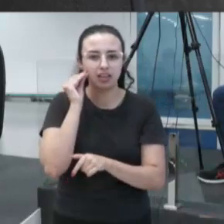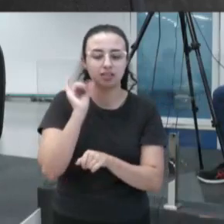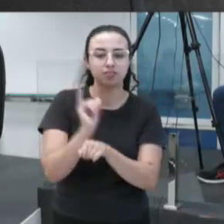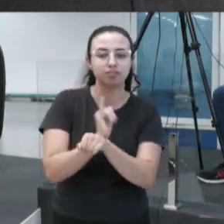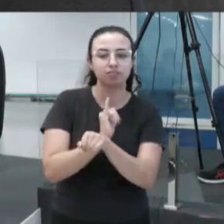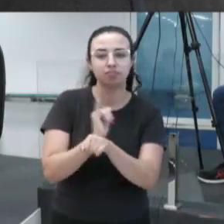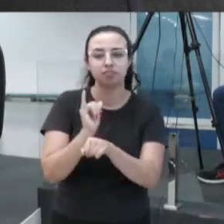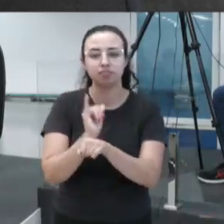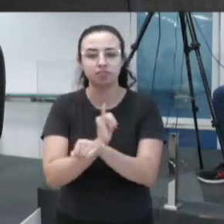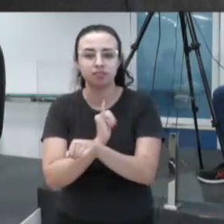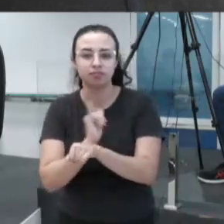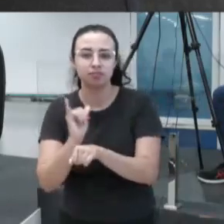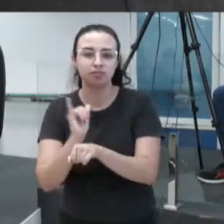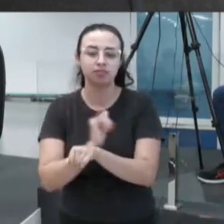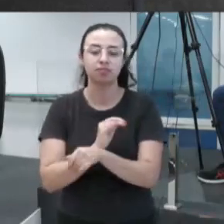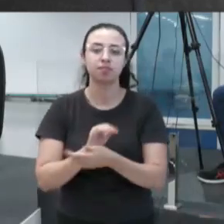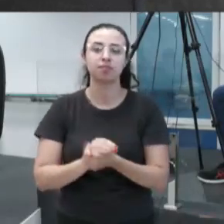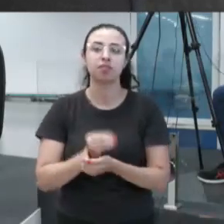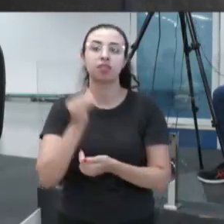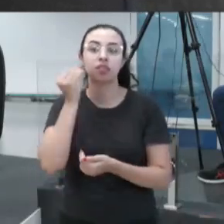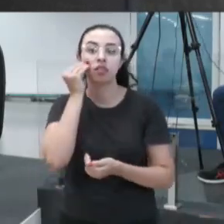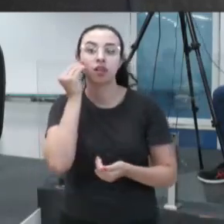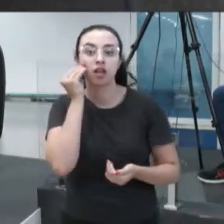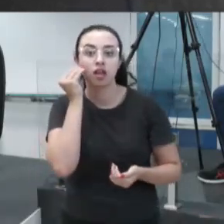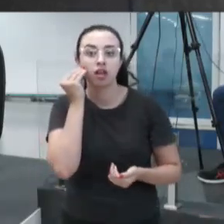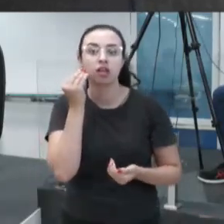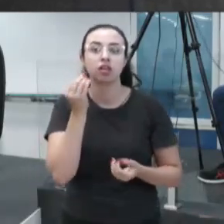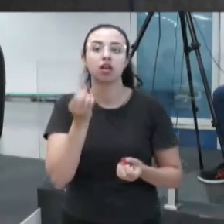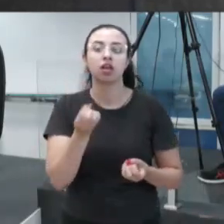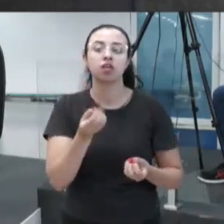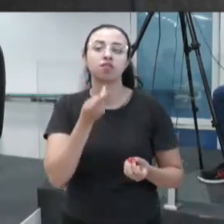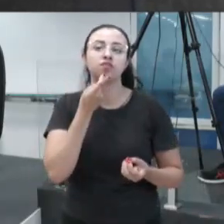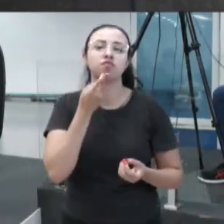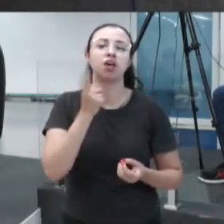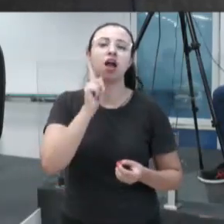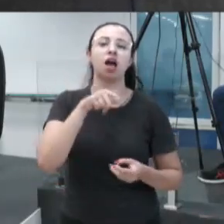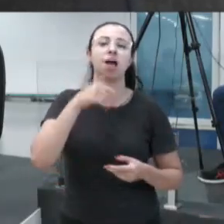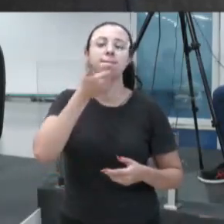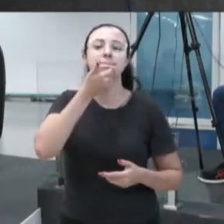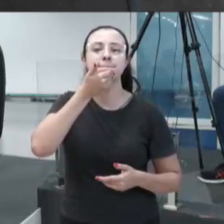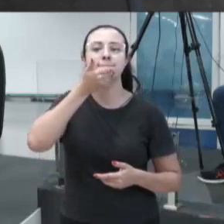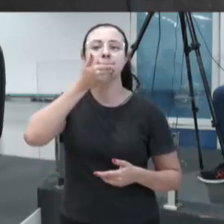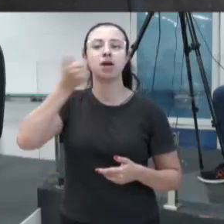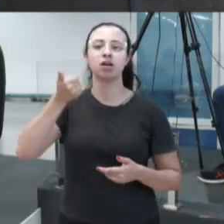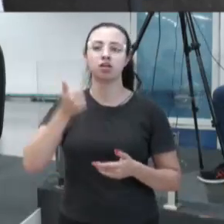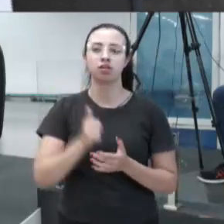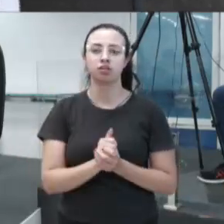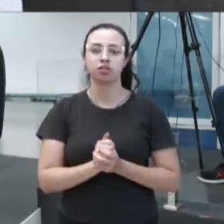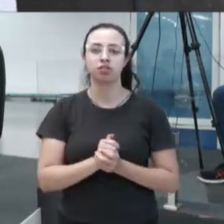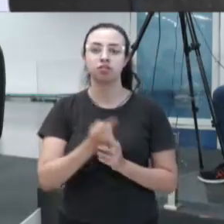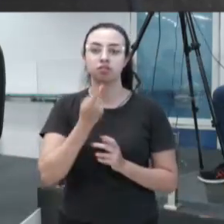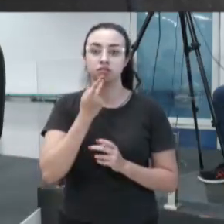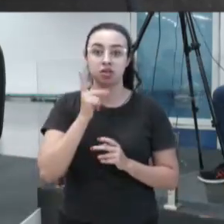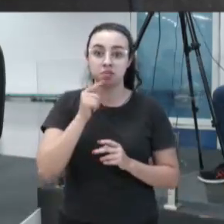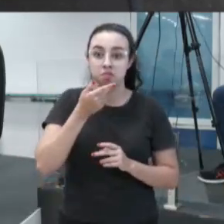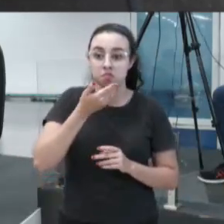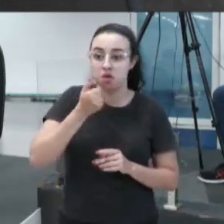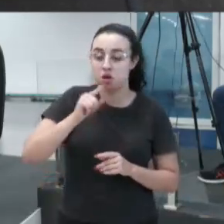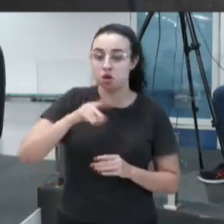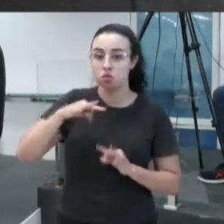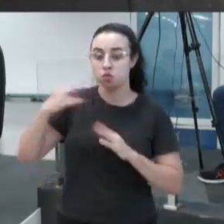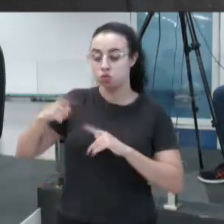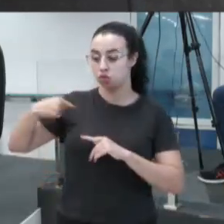sempre tentam tripudiar em cima da casa, se colocando melhores, senhores vereadores, colocando melhores que todos vocês.